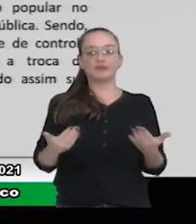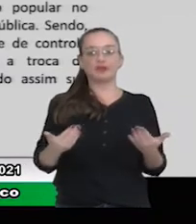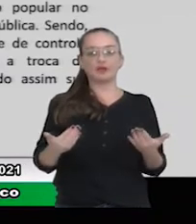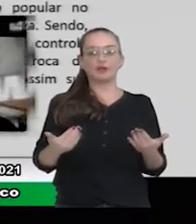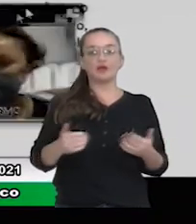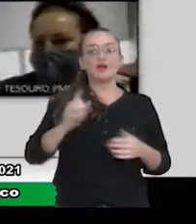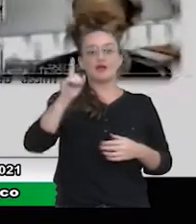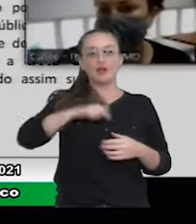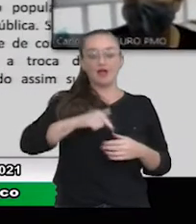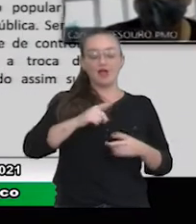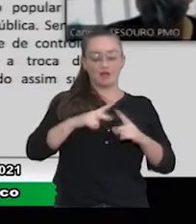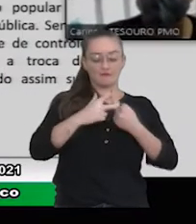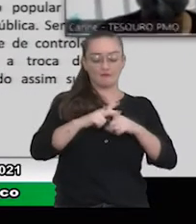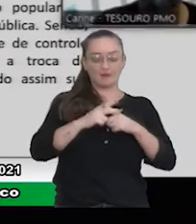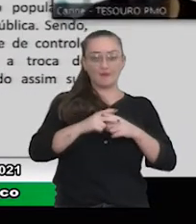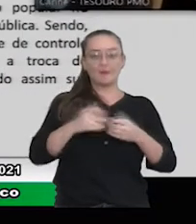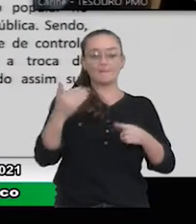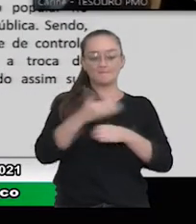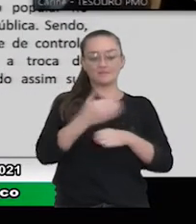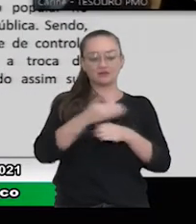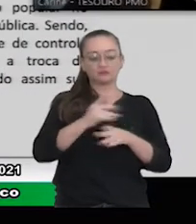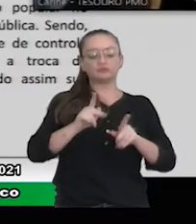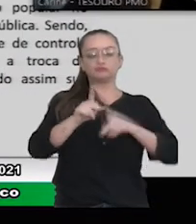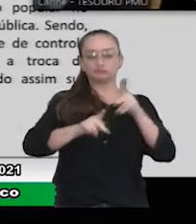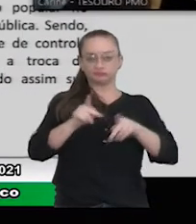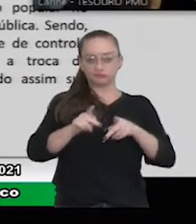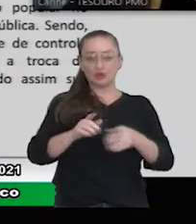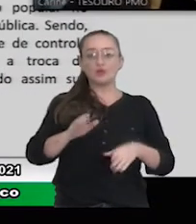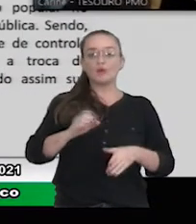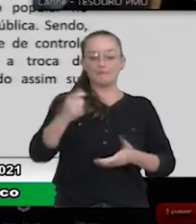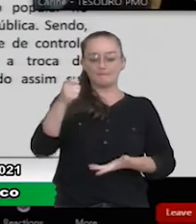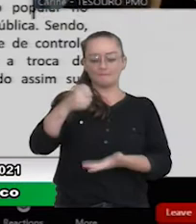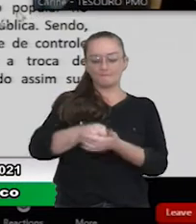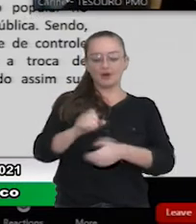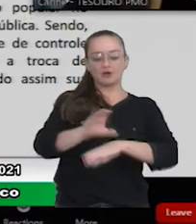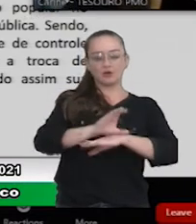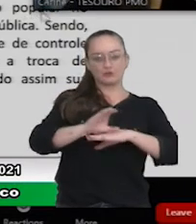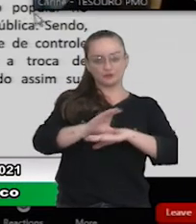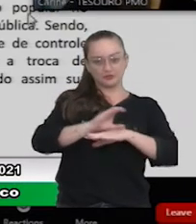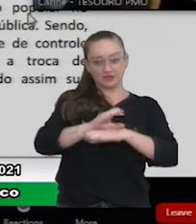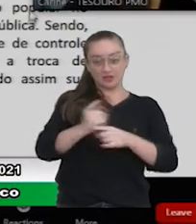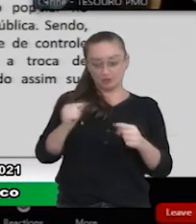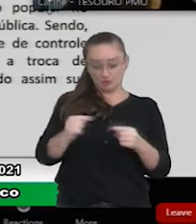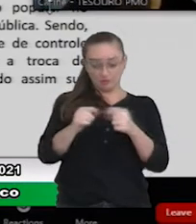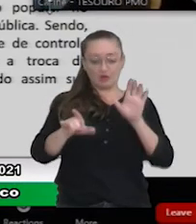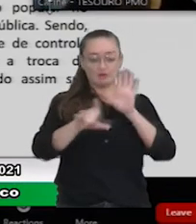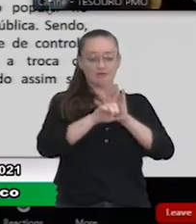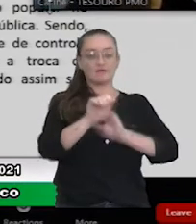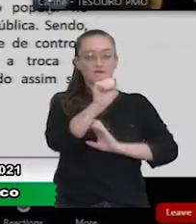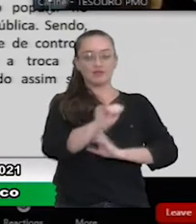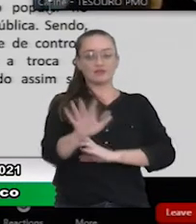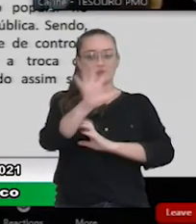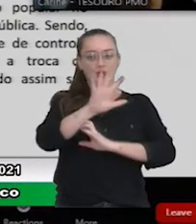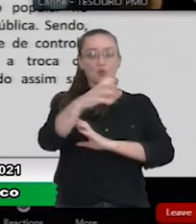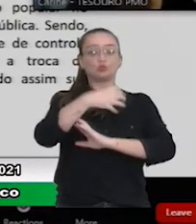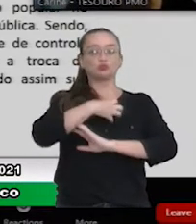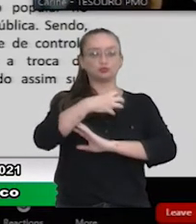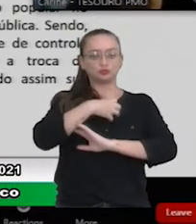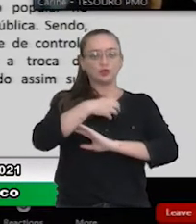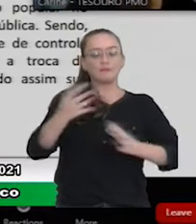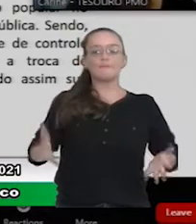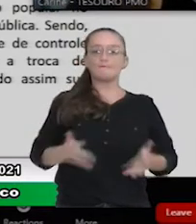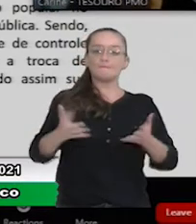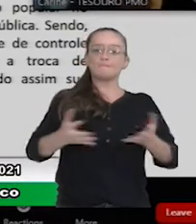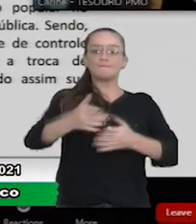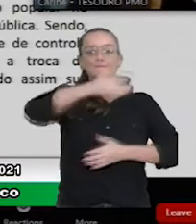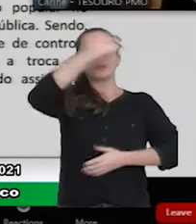instrumento de participação popular, garantido pela Constituição e regulado por leis federais. É uma forma da gente promover a participação popular